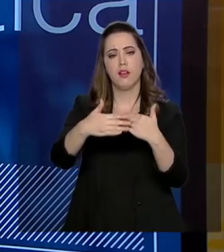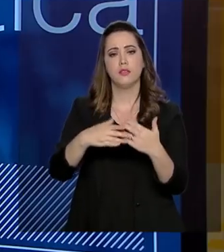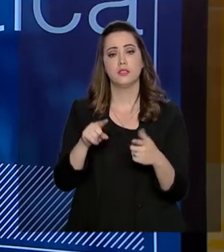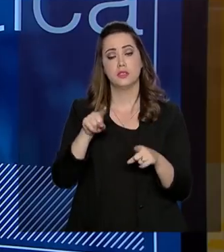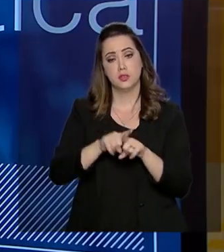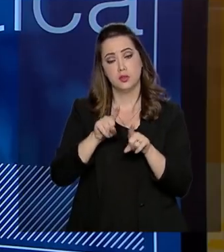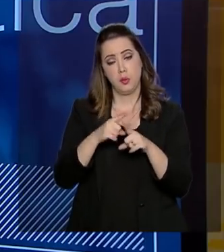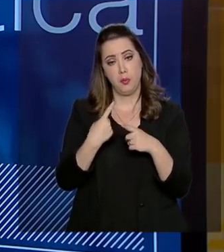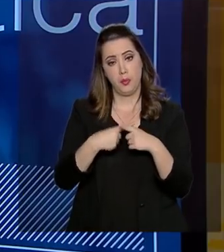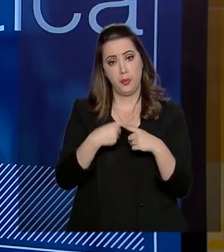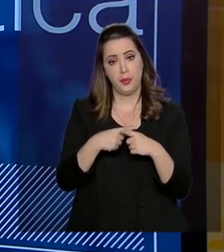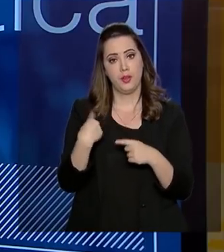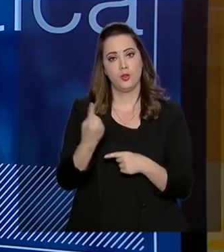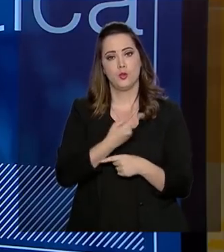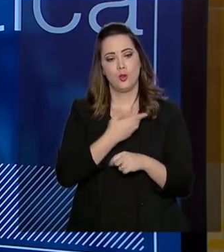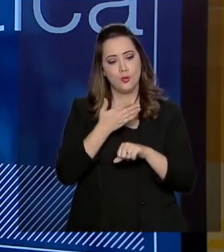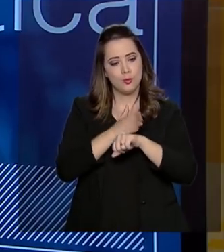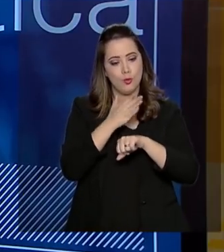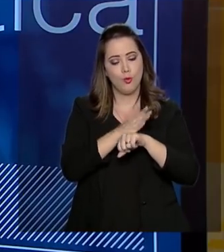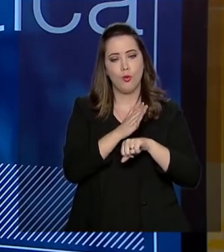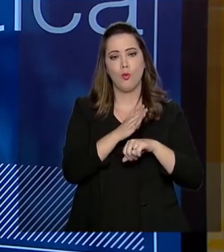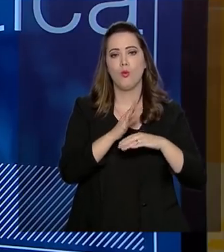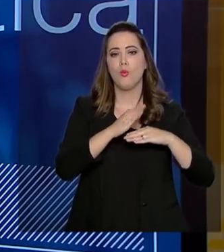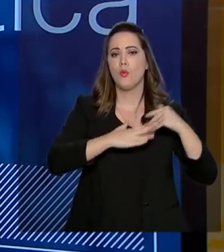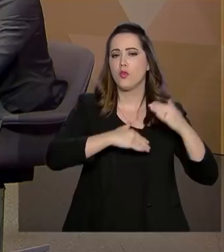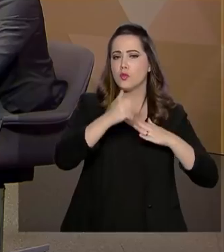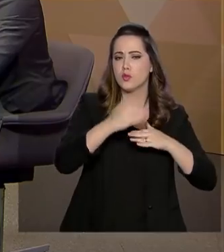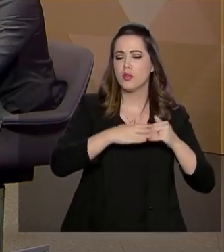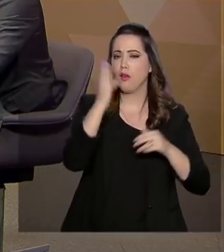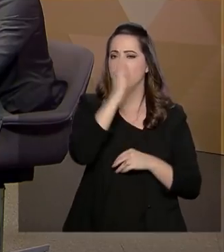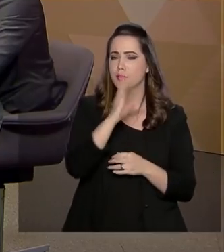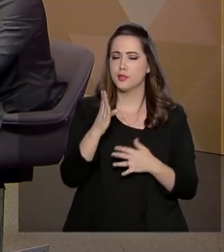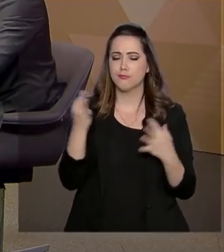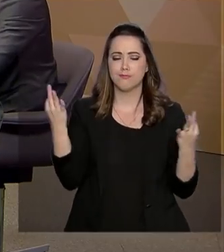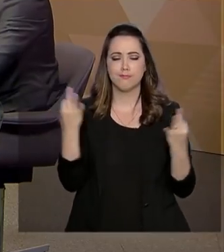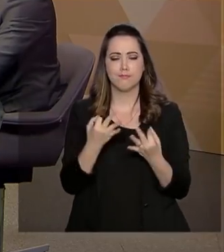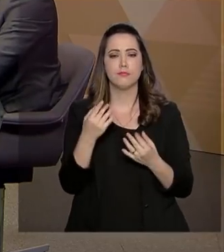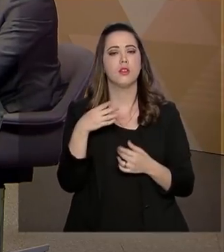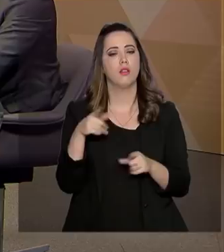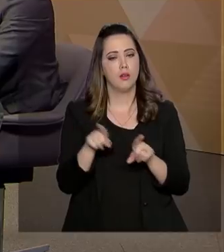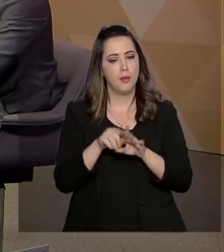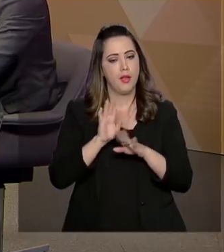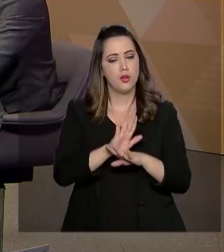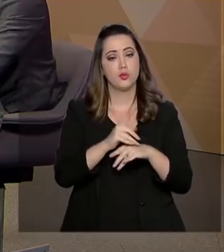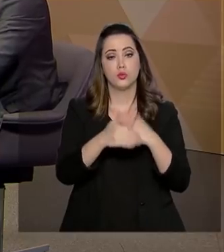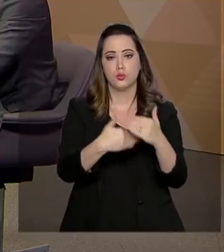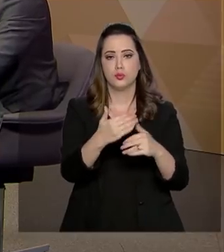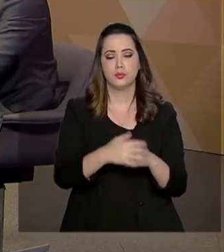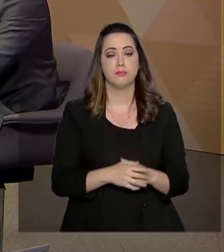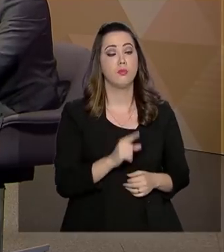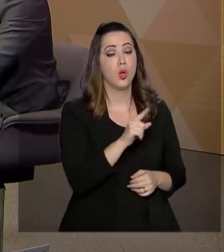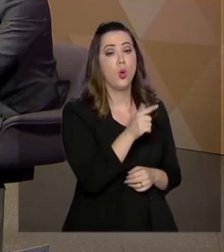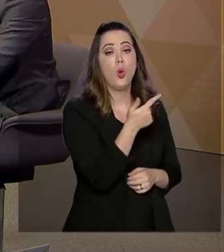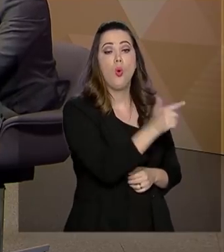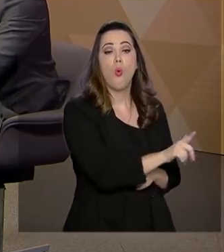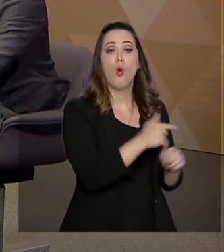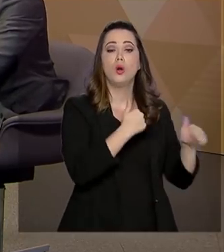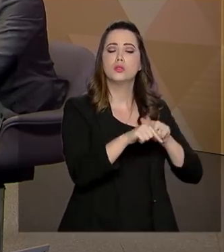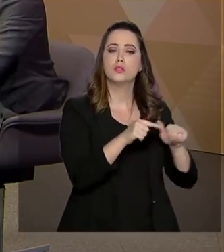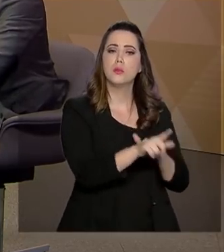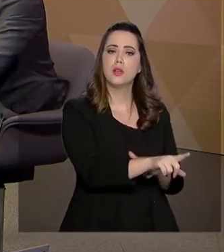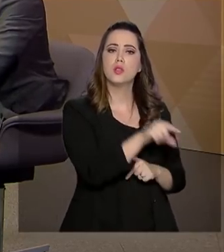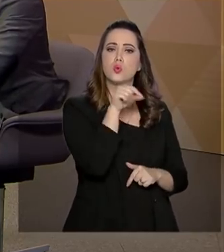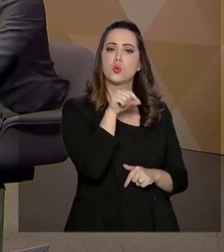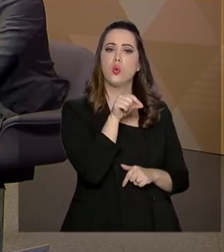servidores das instituições brasileiras tem contribuído muito para isso. Um outro trabalho que a CGU vem desenvolvendo é em relação à nomeação